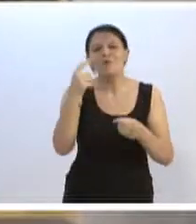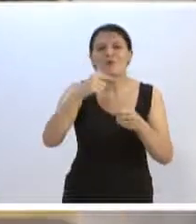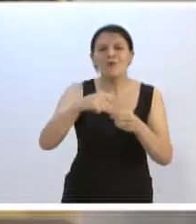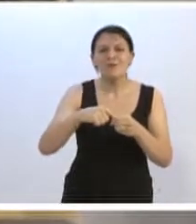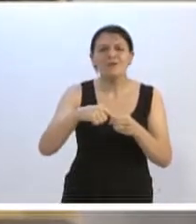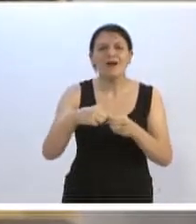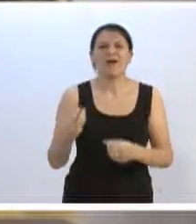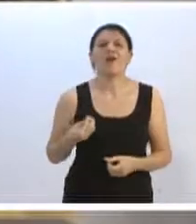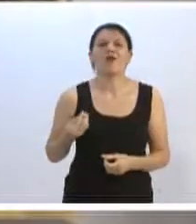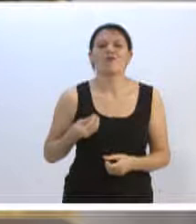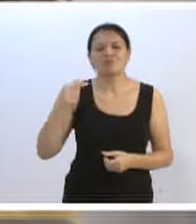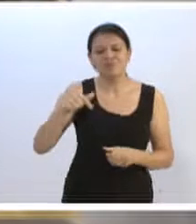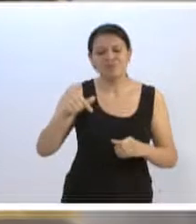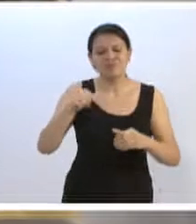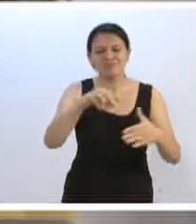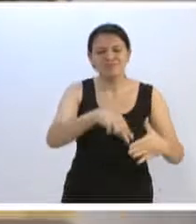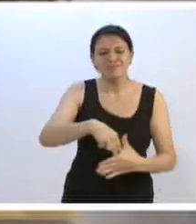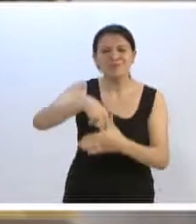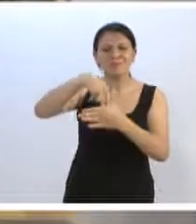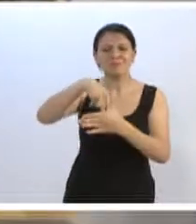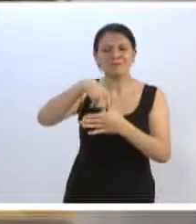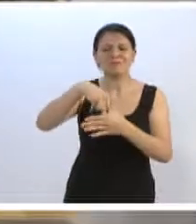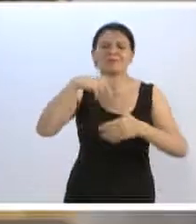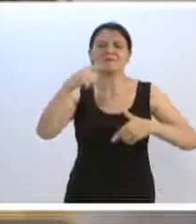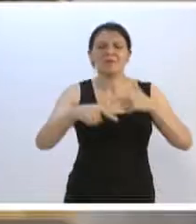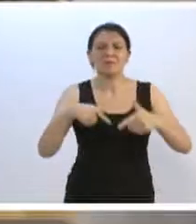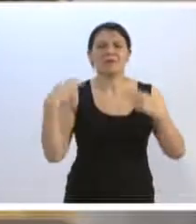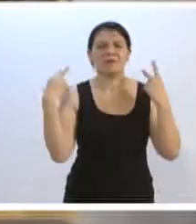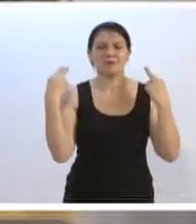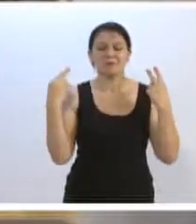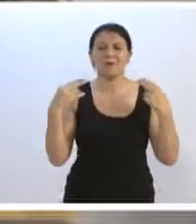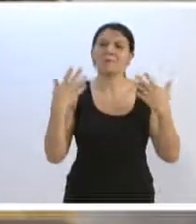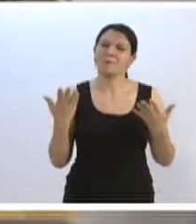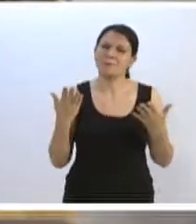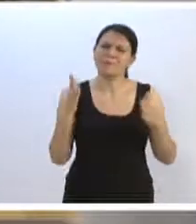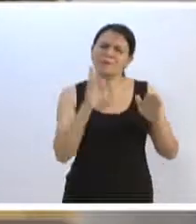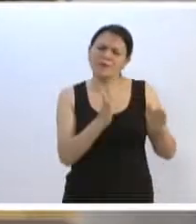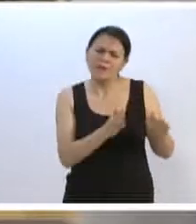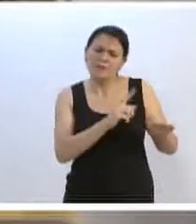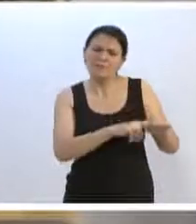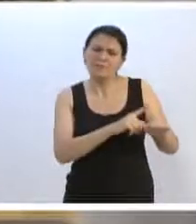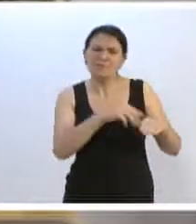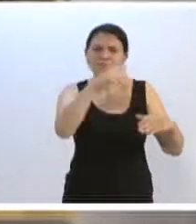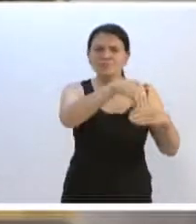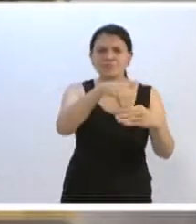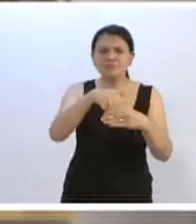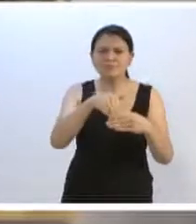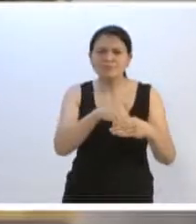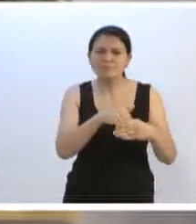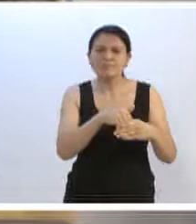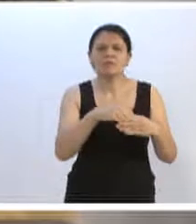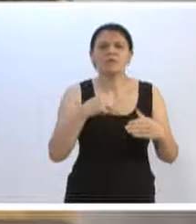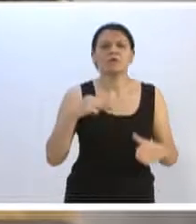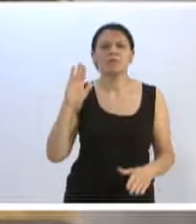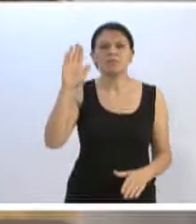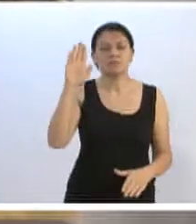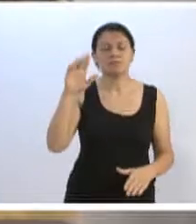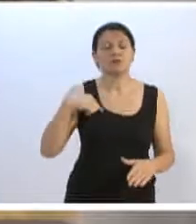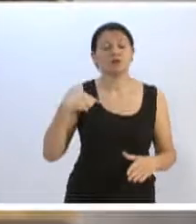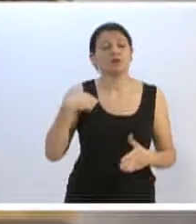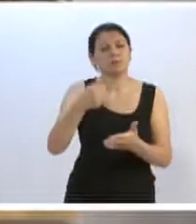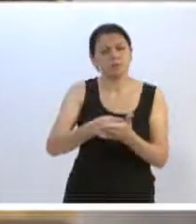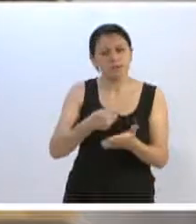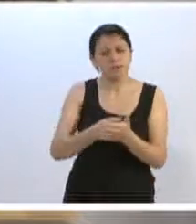aqui nesta tribuna com nossos trabalhos normais, embora neste período eleitoral no primeiro turno também aqui cumprimos com as nossas obrigações e